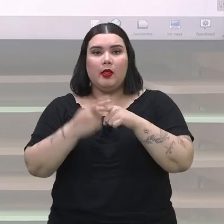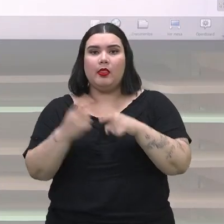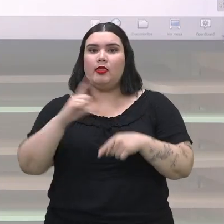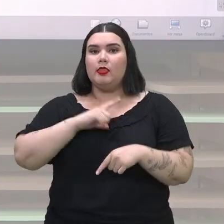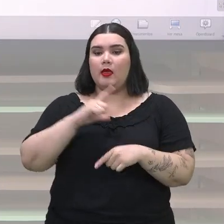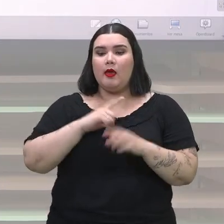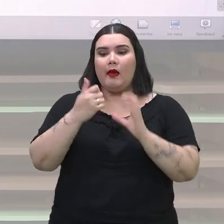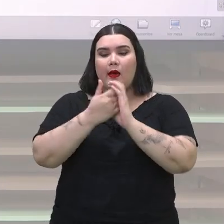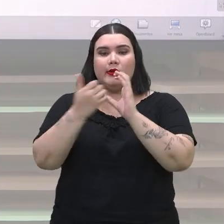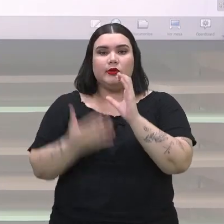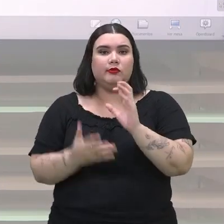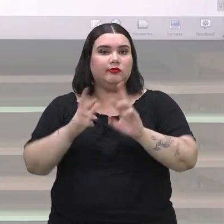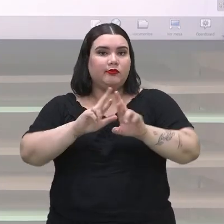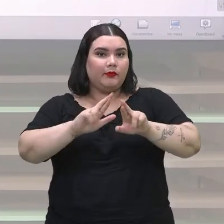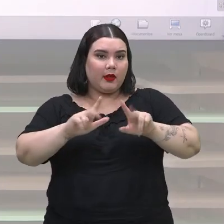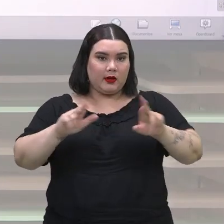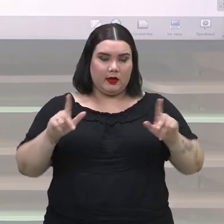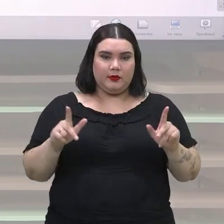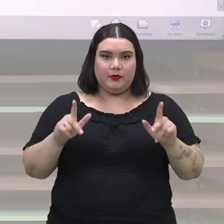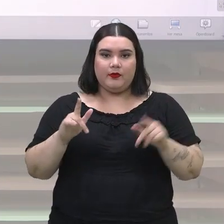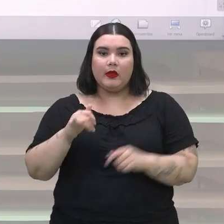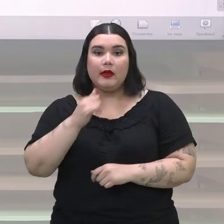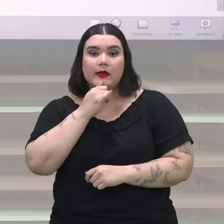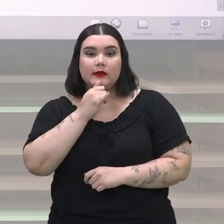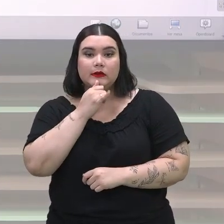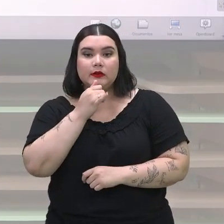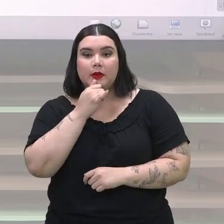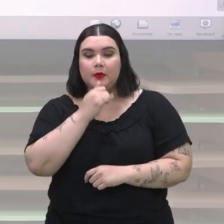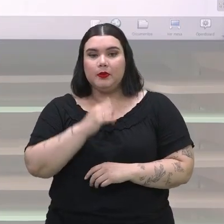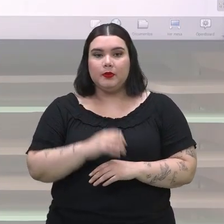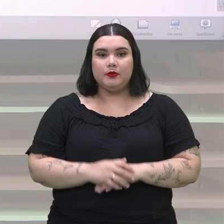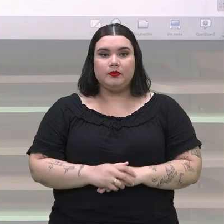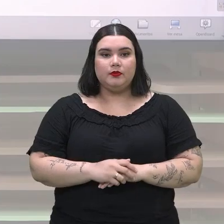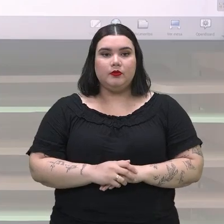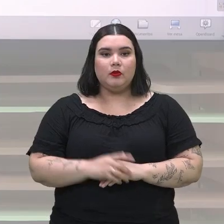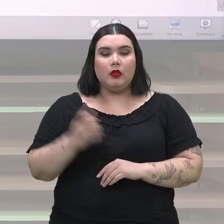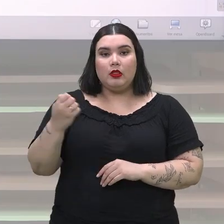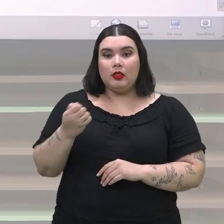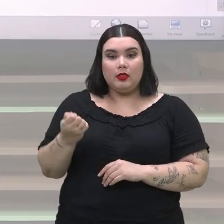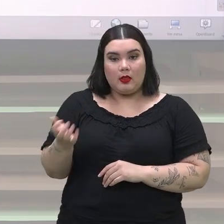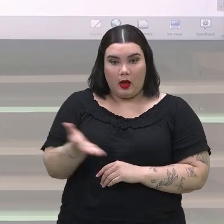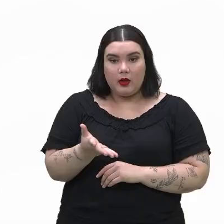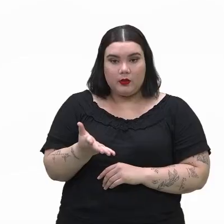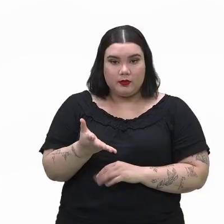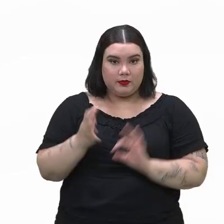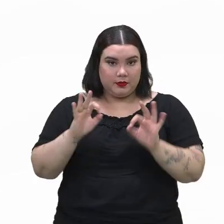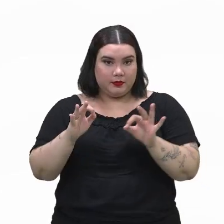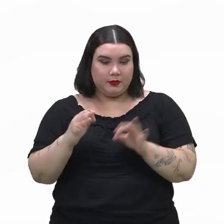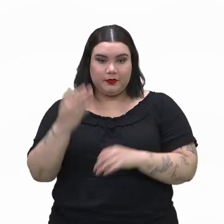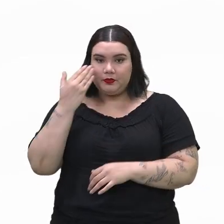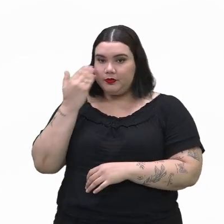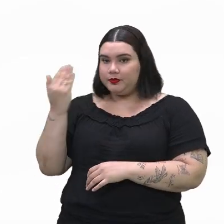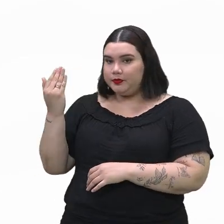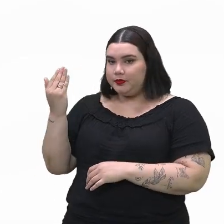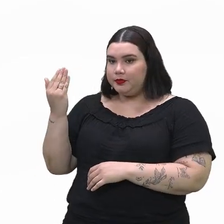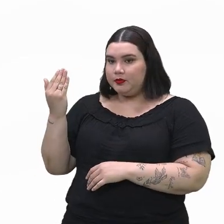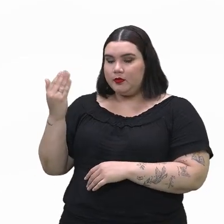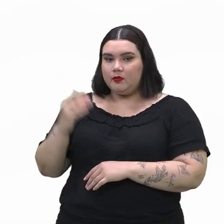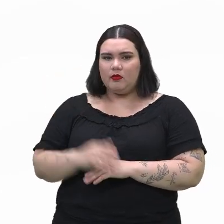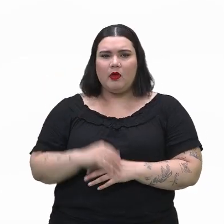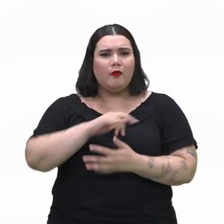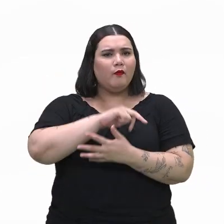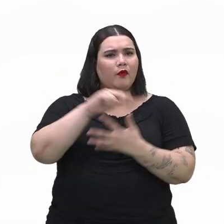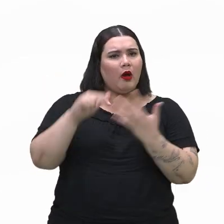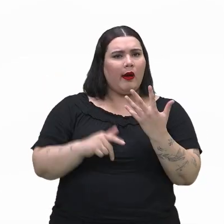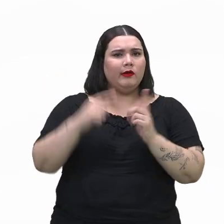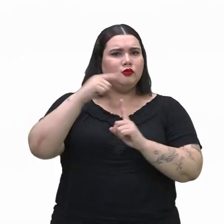elementos diferentes. Então, por exemplo, nós temos aqui o lançamento de um dado. Vem aqui para a tela comigo. Nós temos aí vários